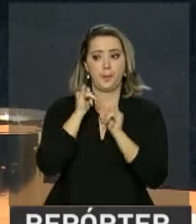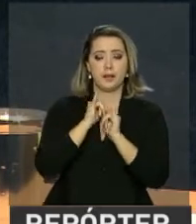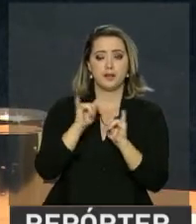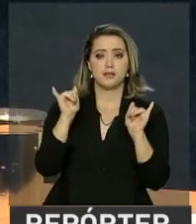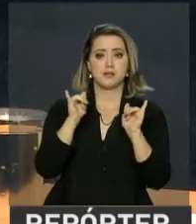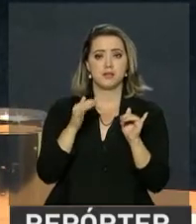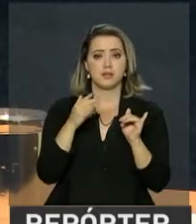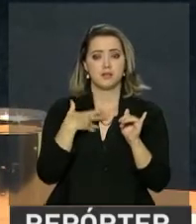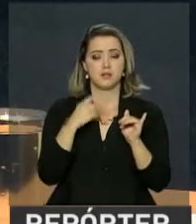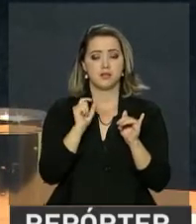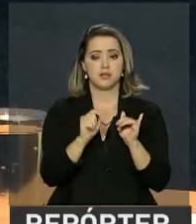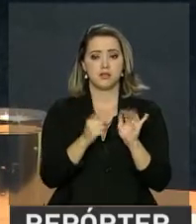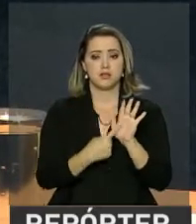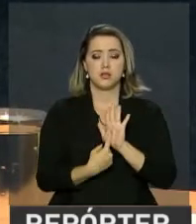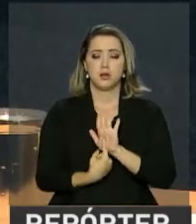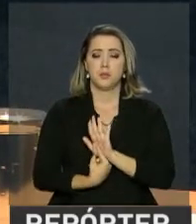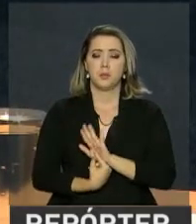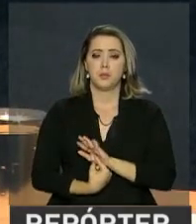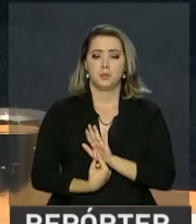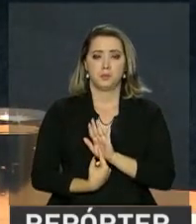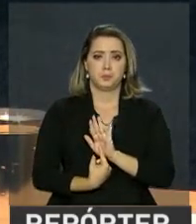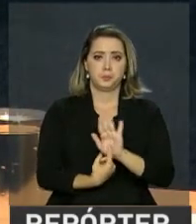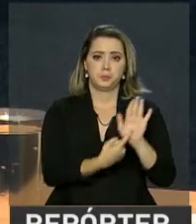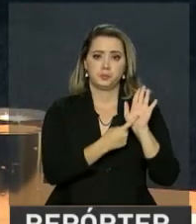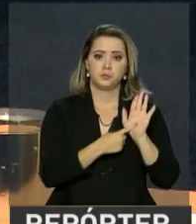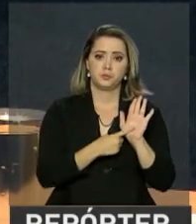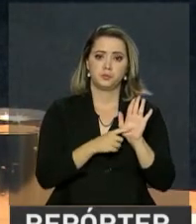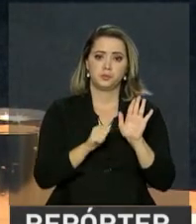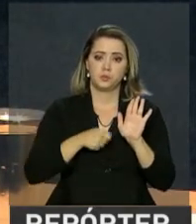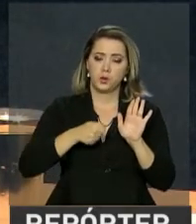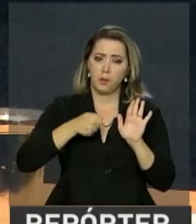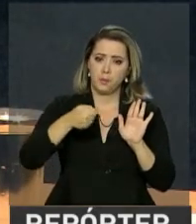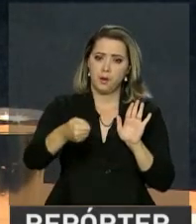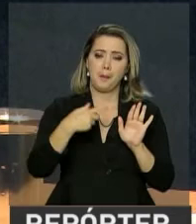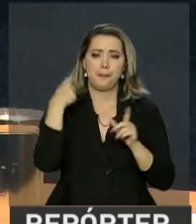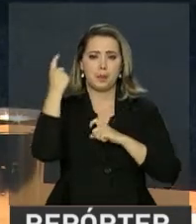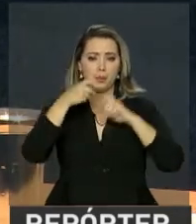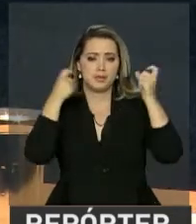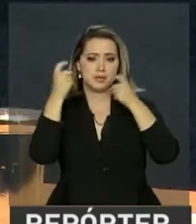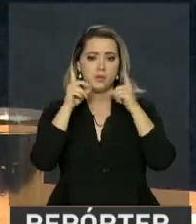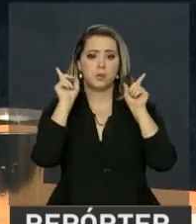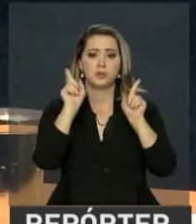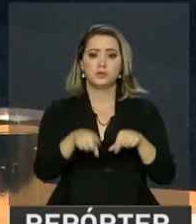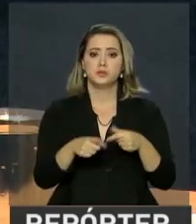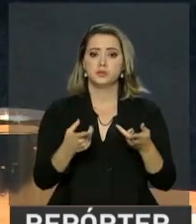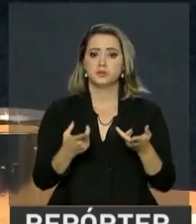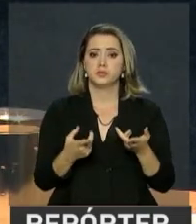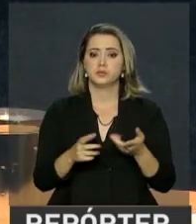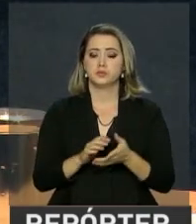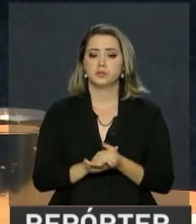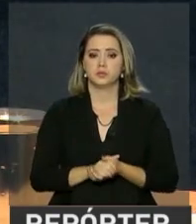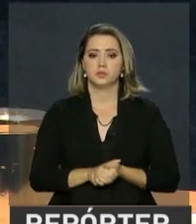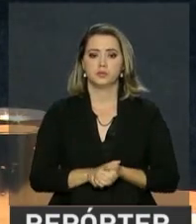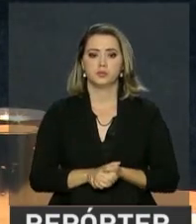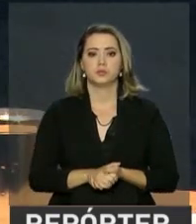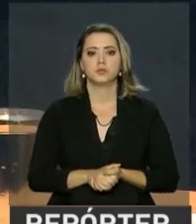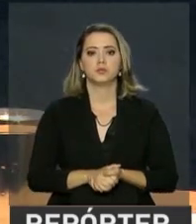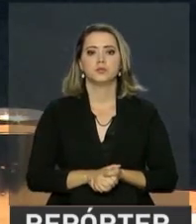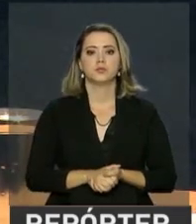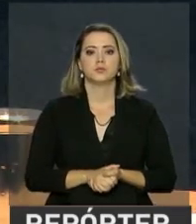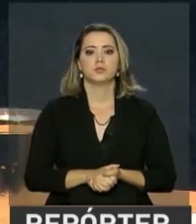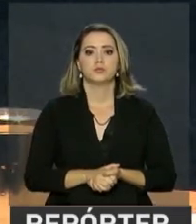com muita nitidez, com muita intensidade, a sua preocupação, é a questão